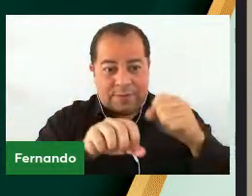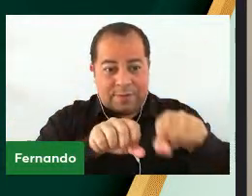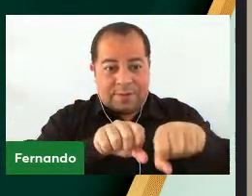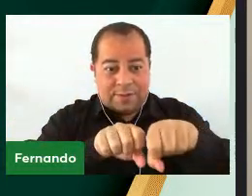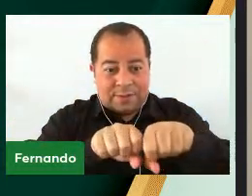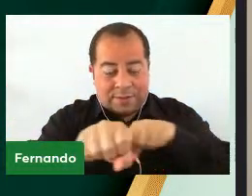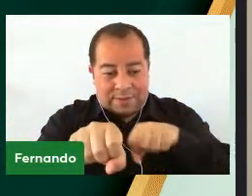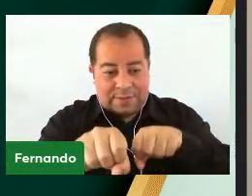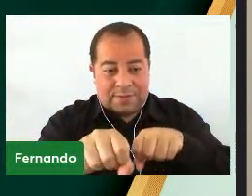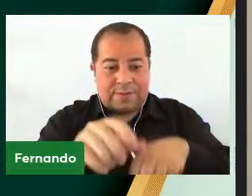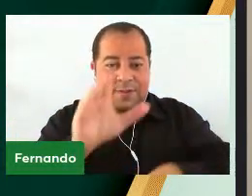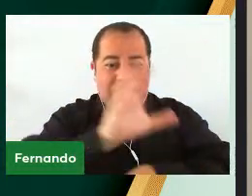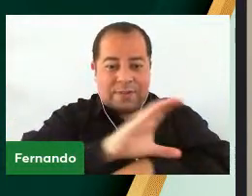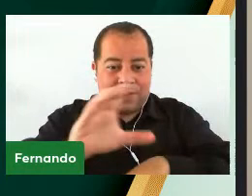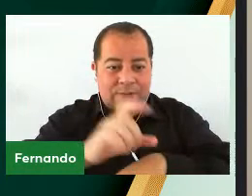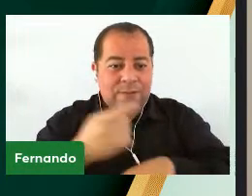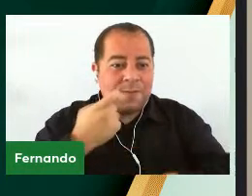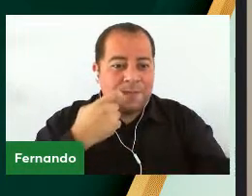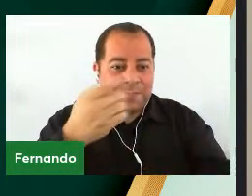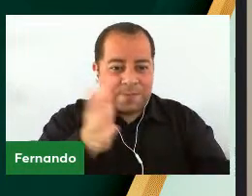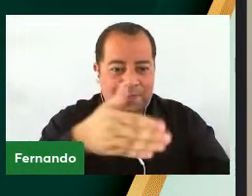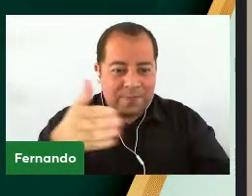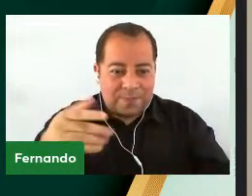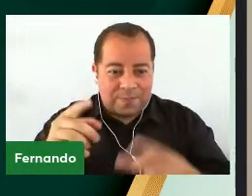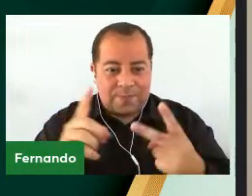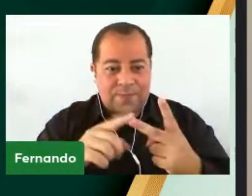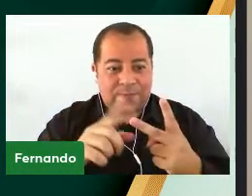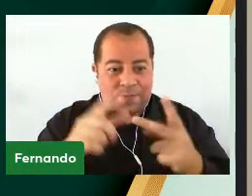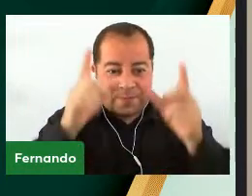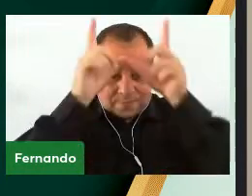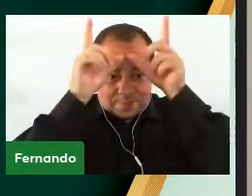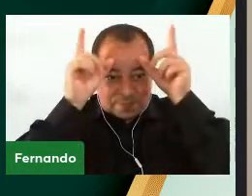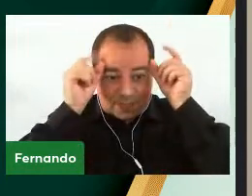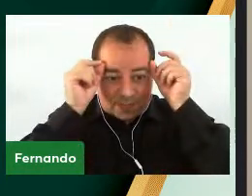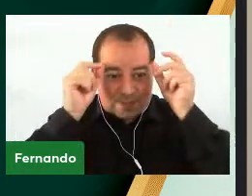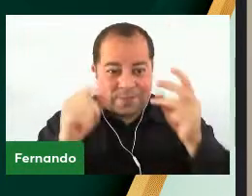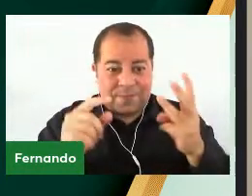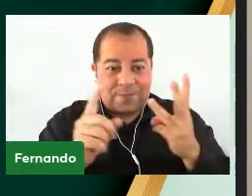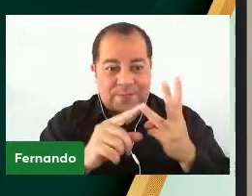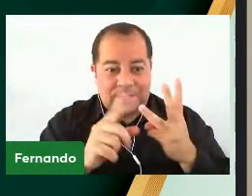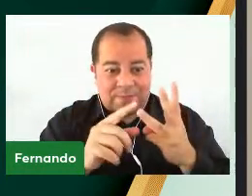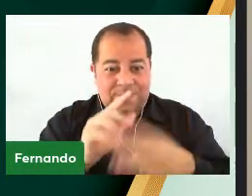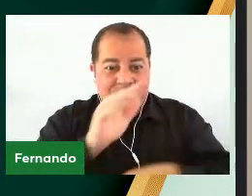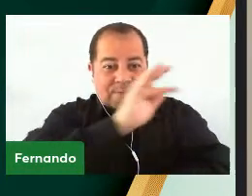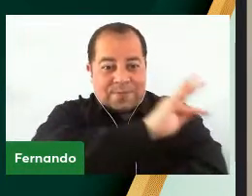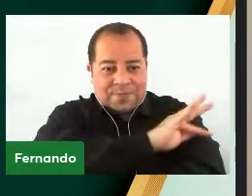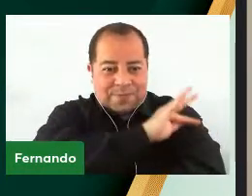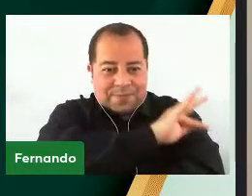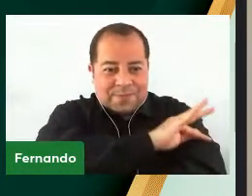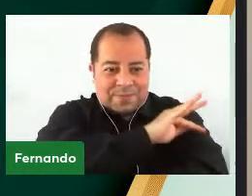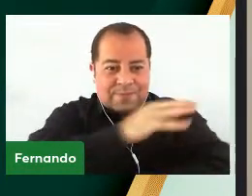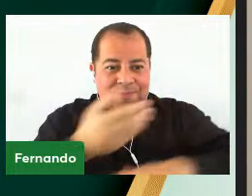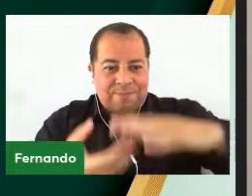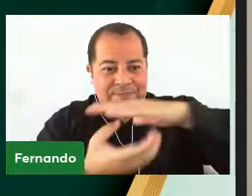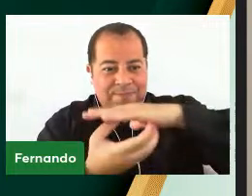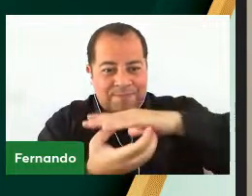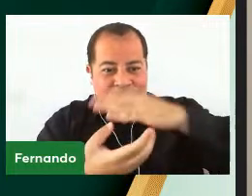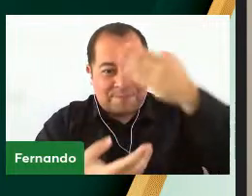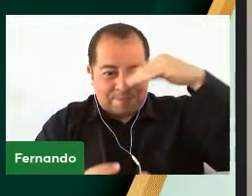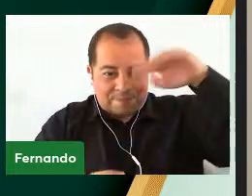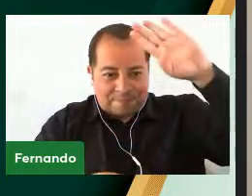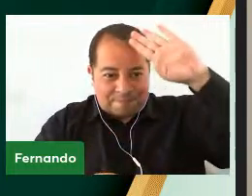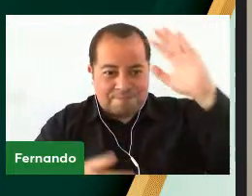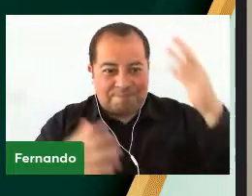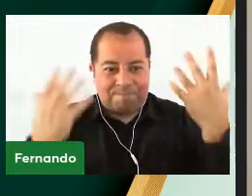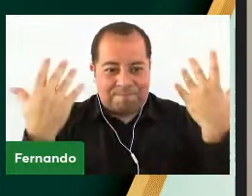Dos cursos de Aquicultura Enfermagem E farmácia Do campus Uruguaiana Meus